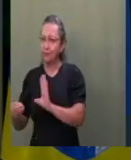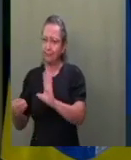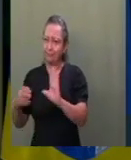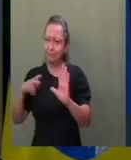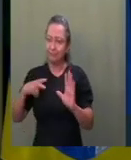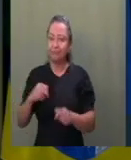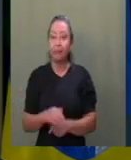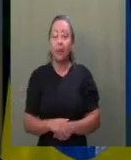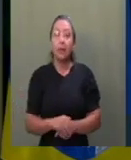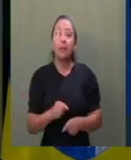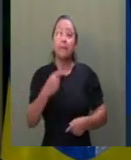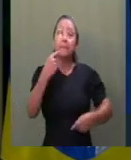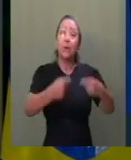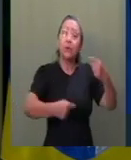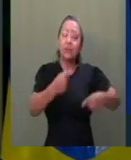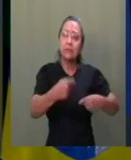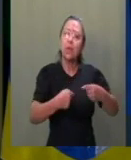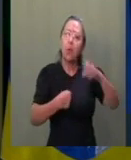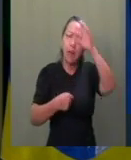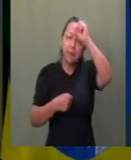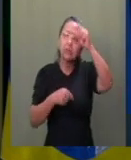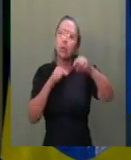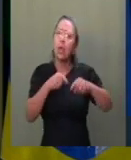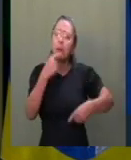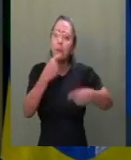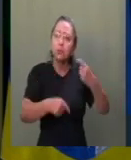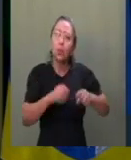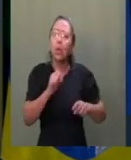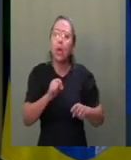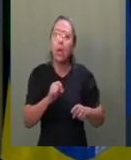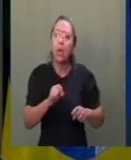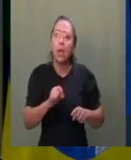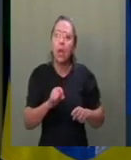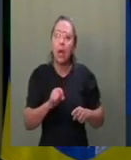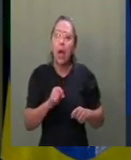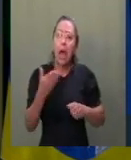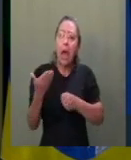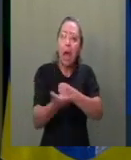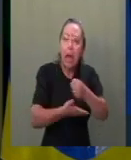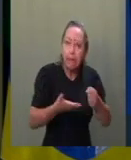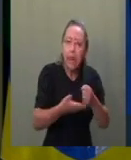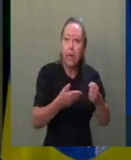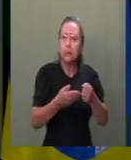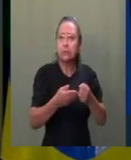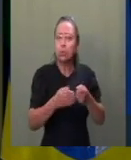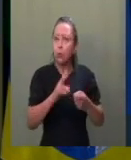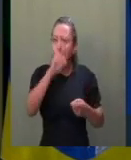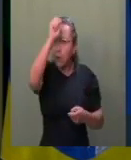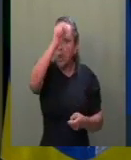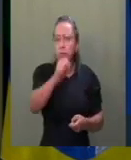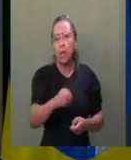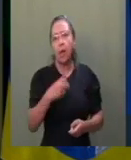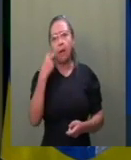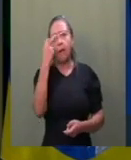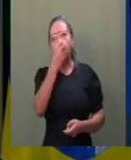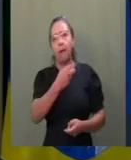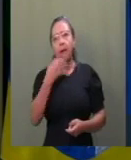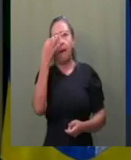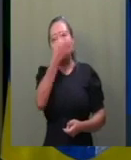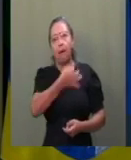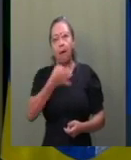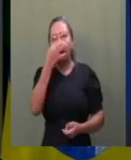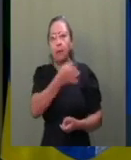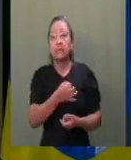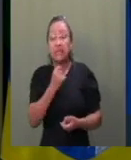E aprendi que a política, o seu combustível é a saliva, é a palavra. Quando a gente nega isso, a gente nega a